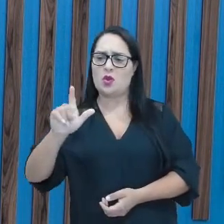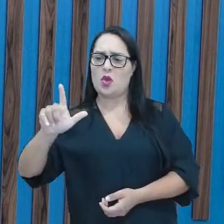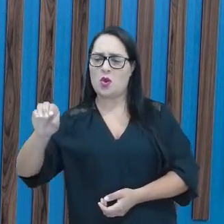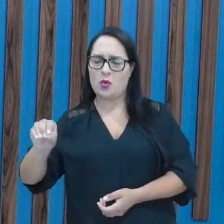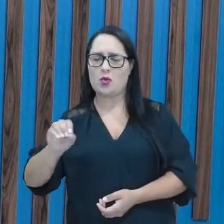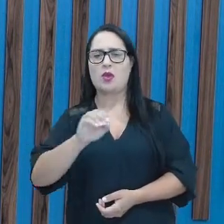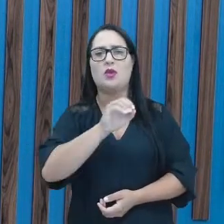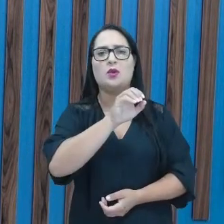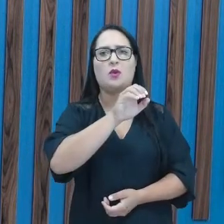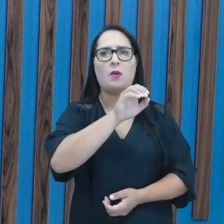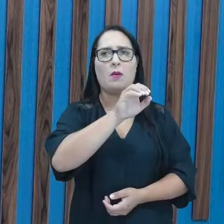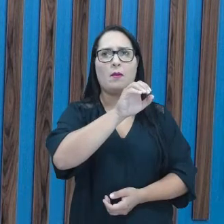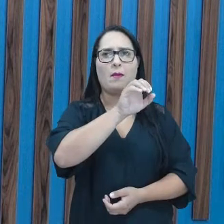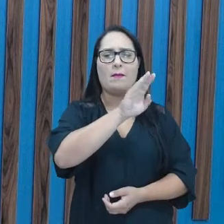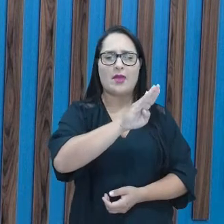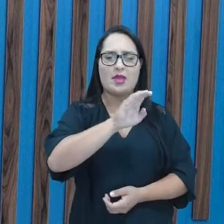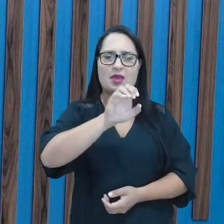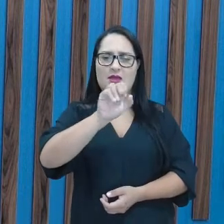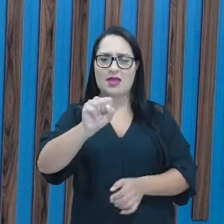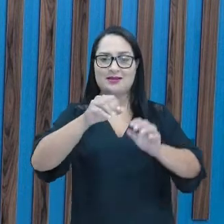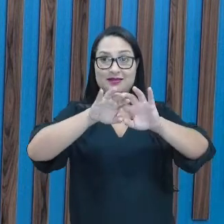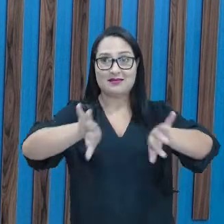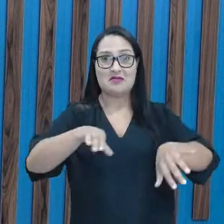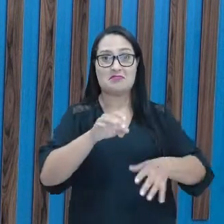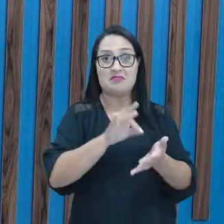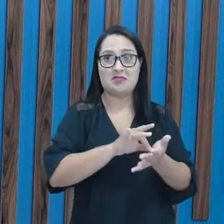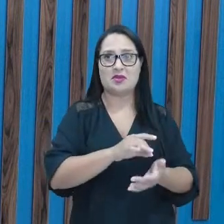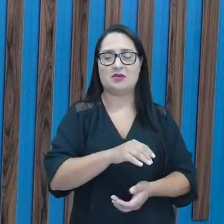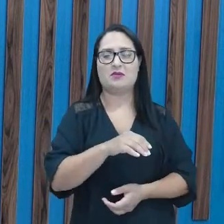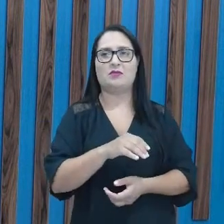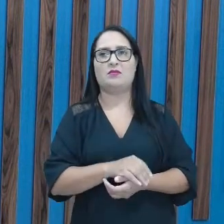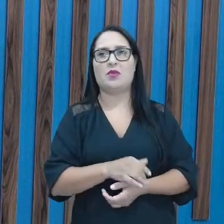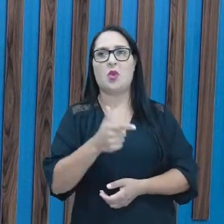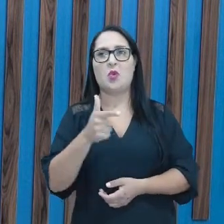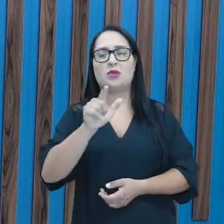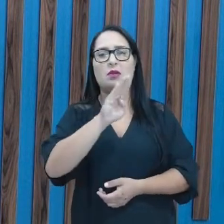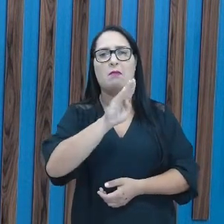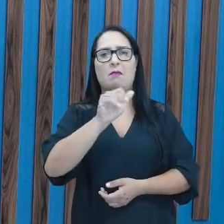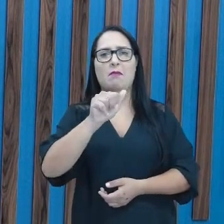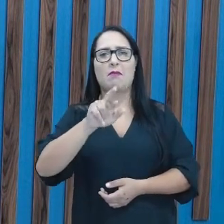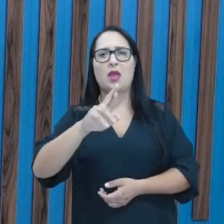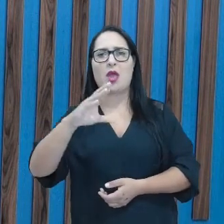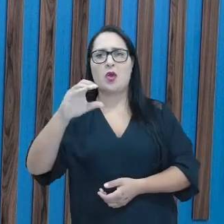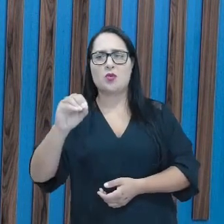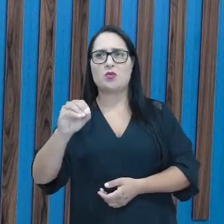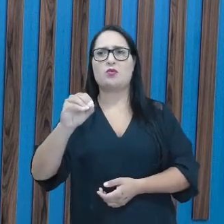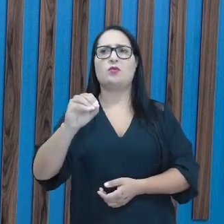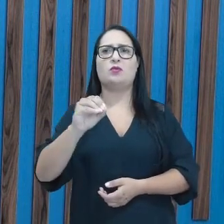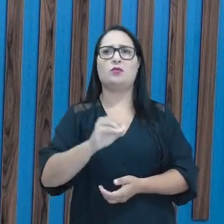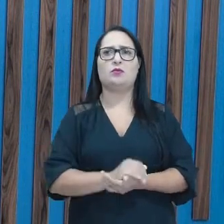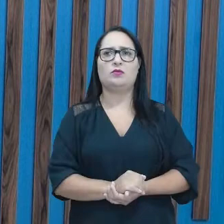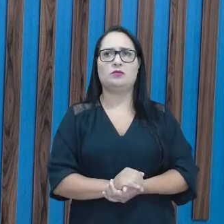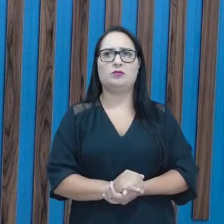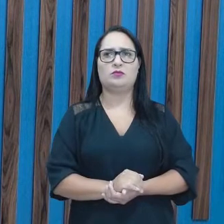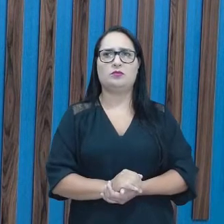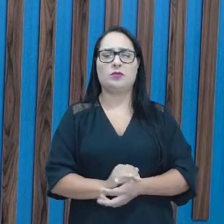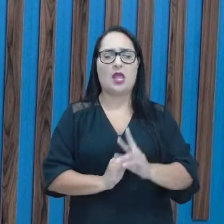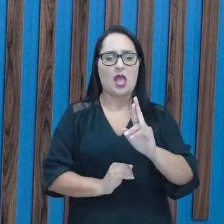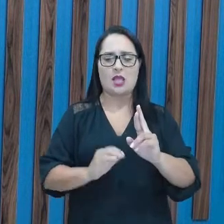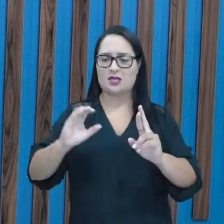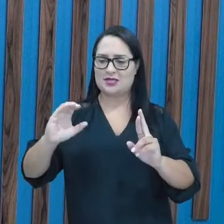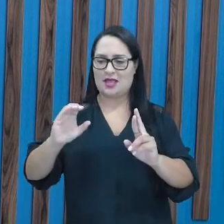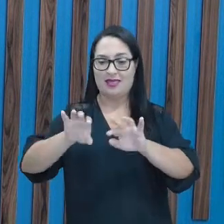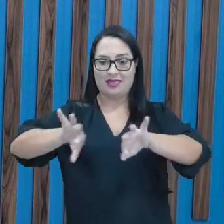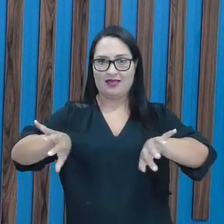Barco, olha separado aqui o R e o C. Barco, uma consonante ficou numa sílaba, a outra na outra